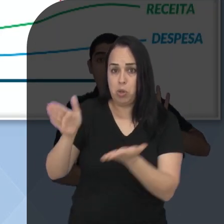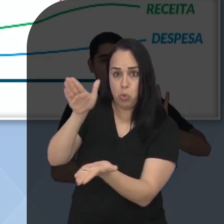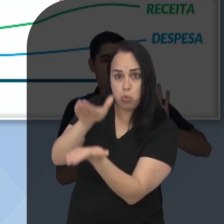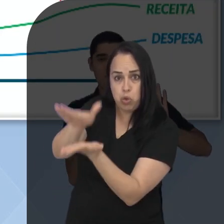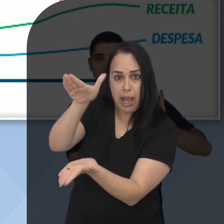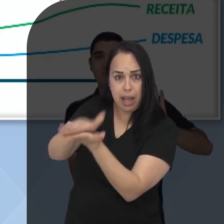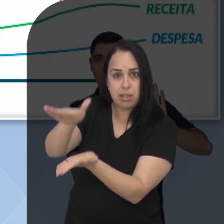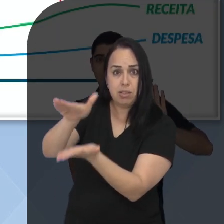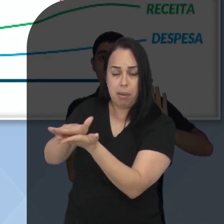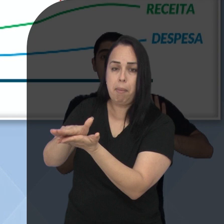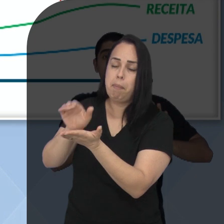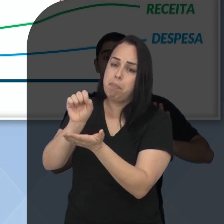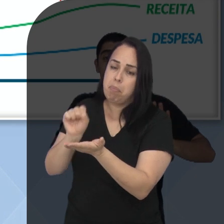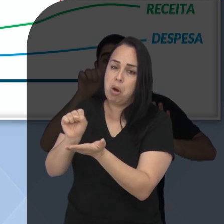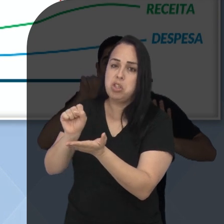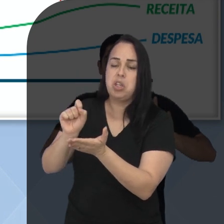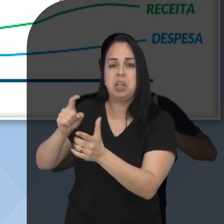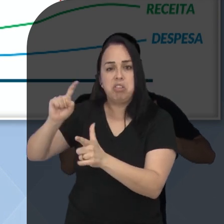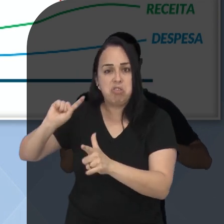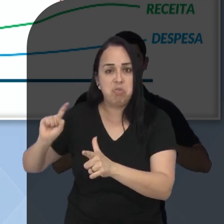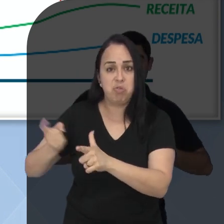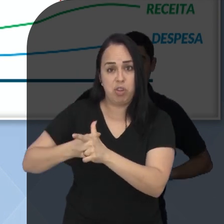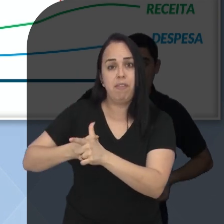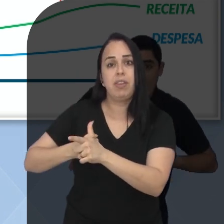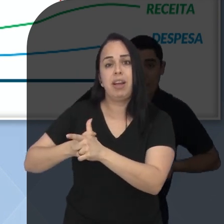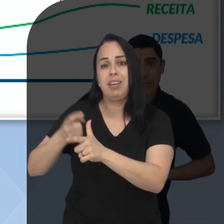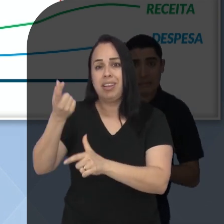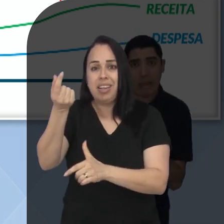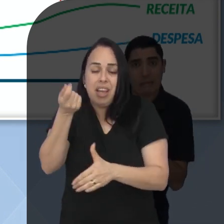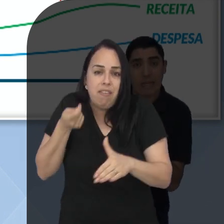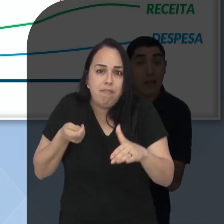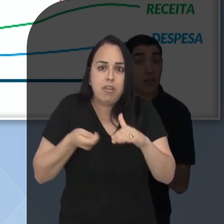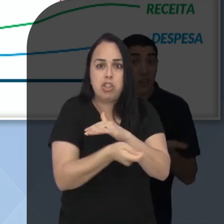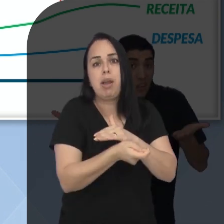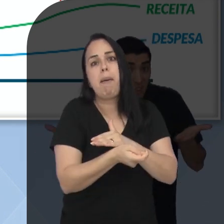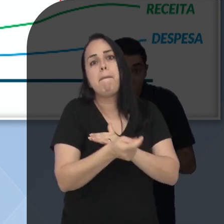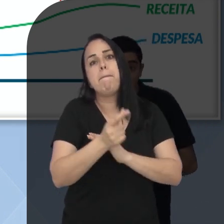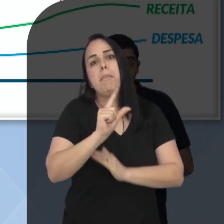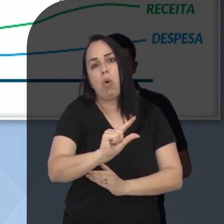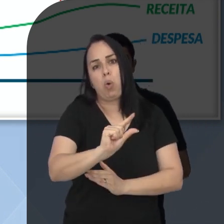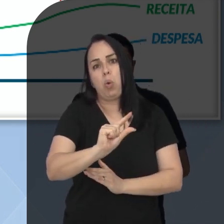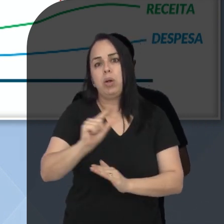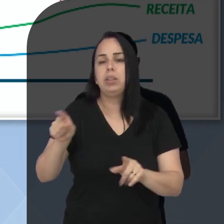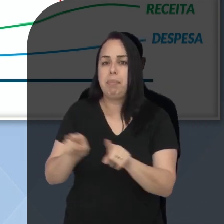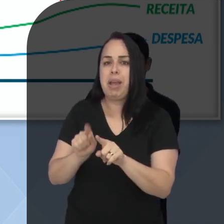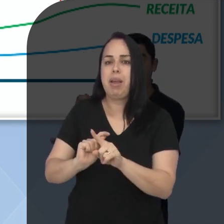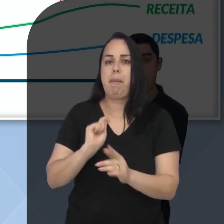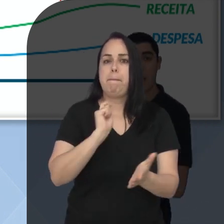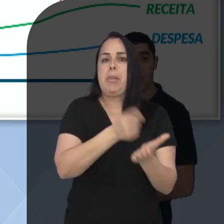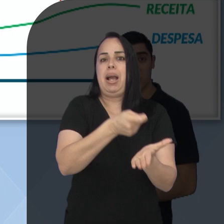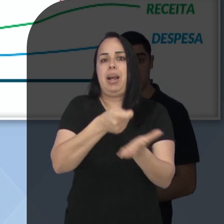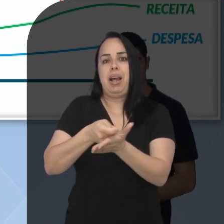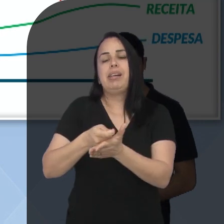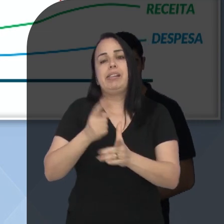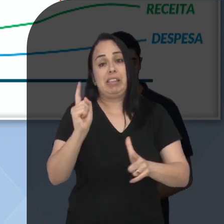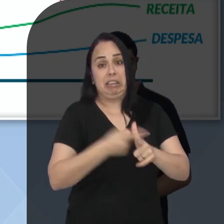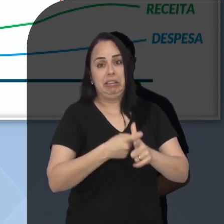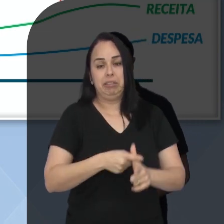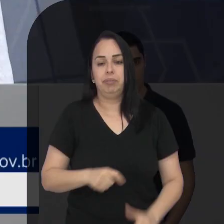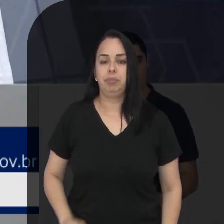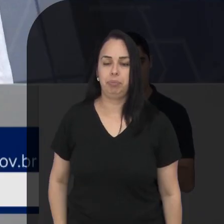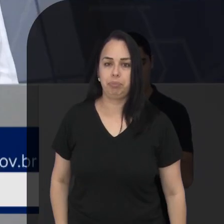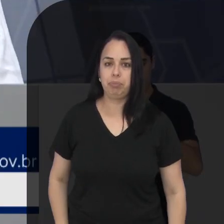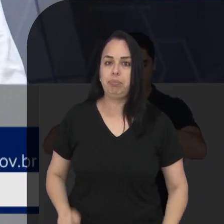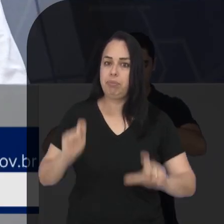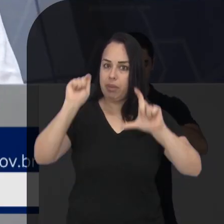Segundo ele, os gastos do município poderiam indicar quedas nos aportes de investimento e falta de pagamentos nos meses futuros.